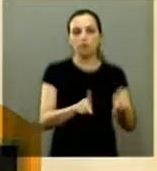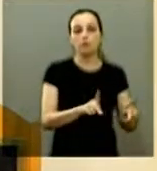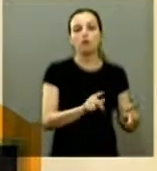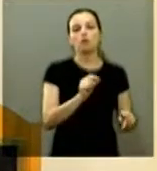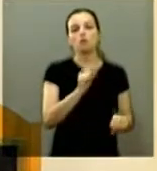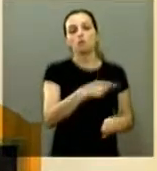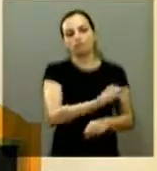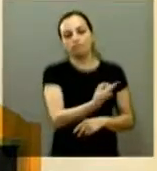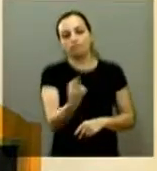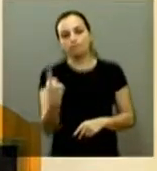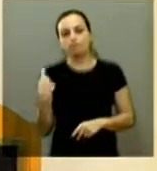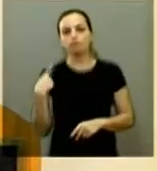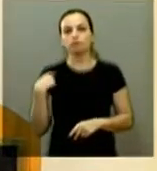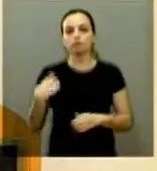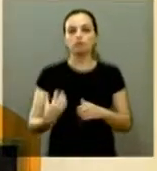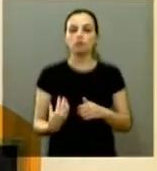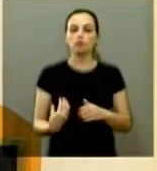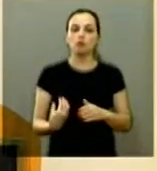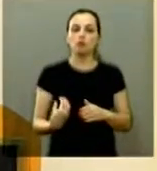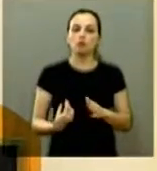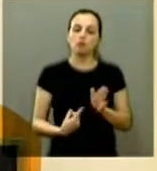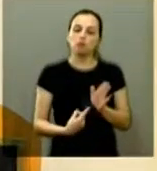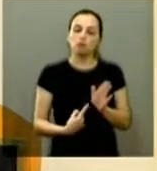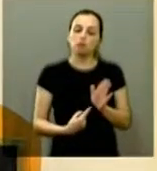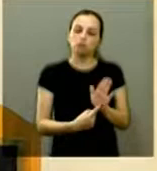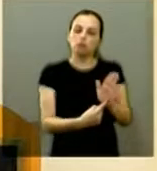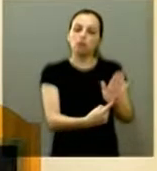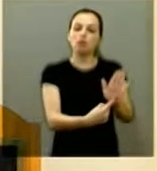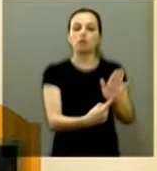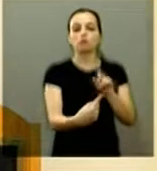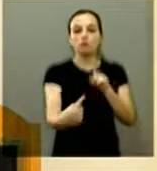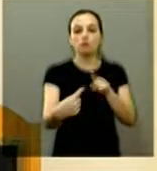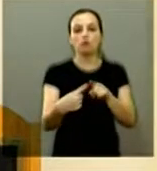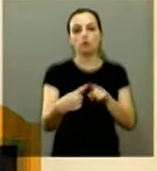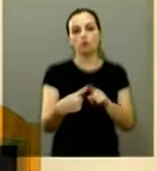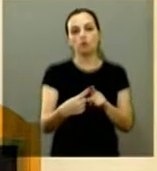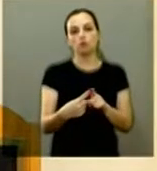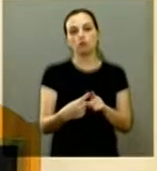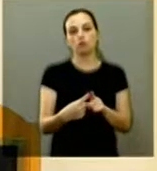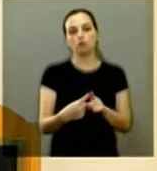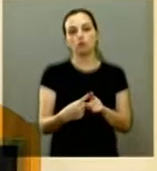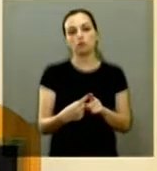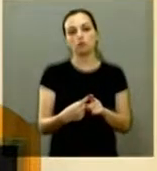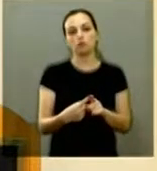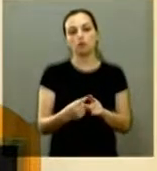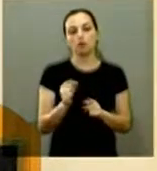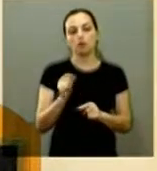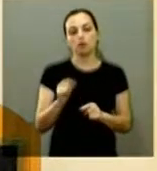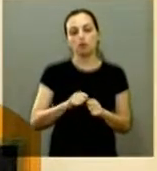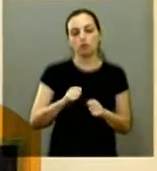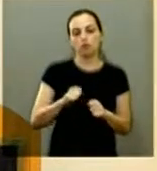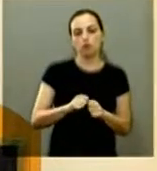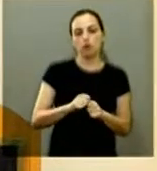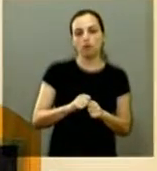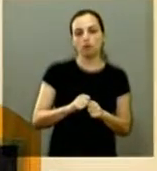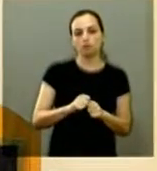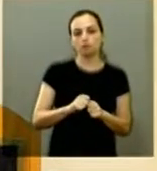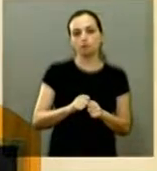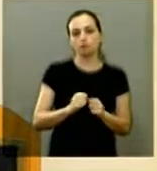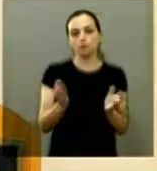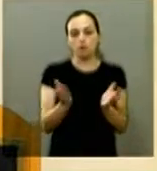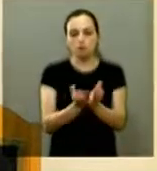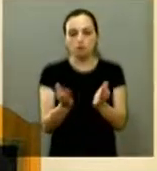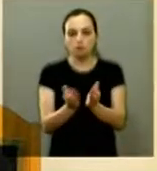todos nós realizamos indicações e tenho certeza que são muitas e quando a gente faz uma indicação em